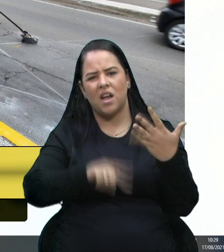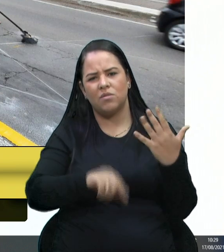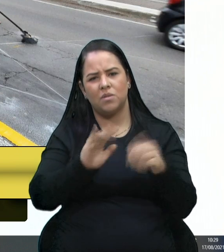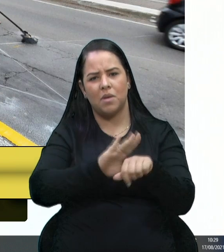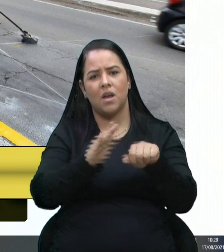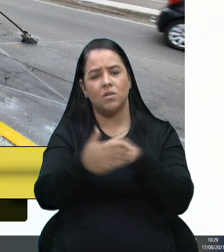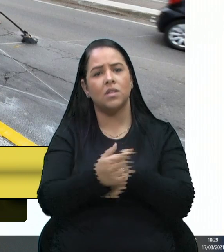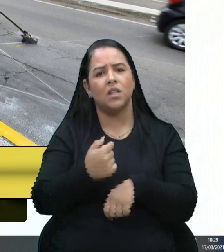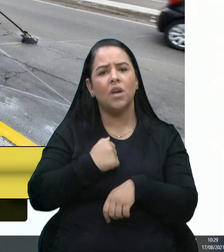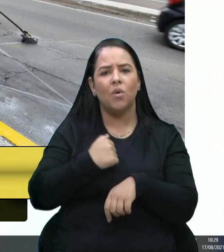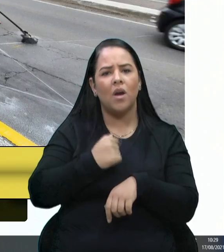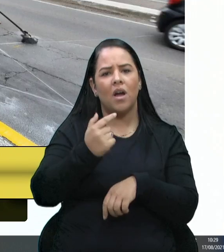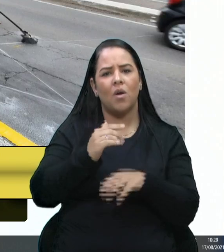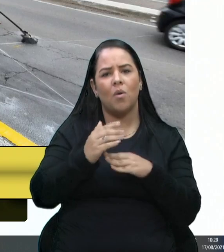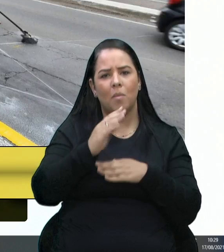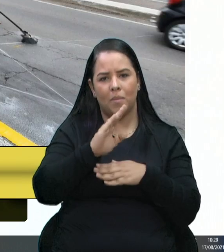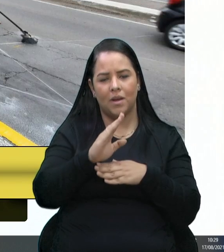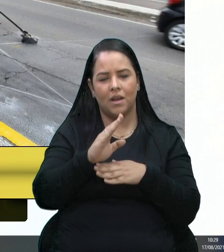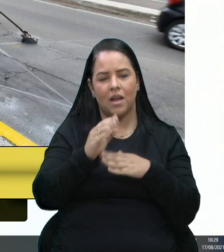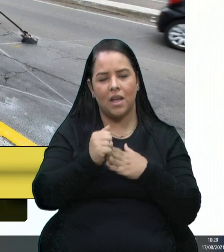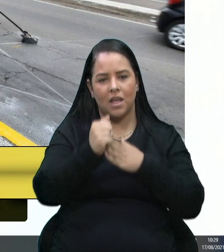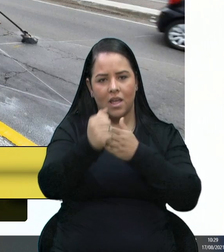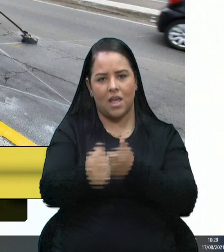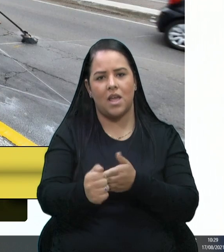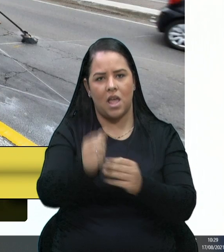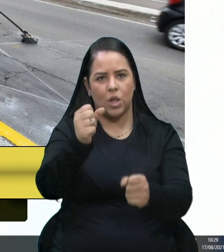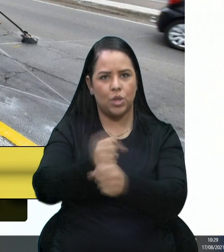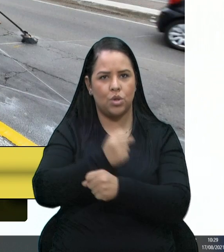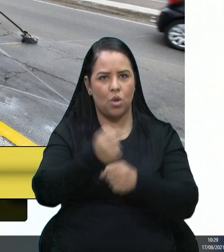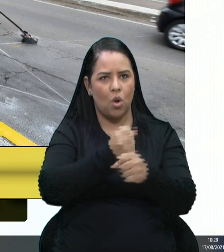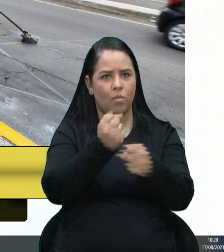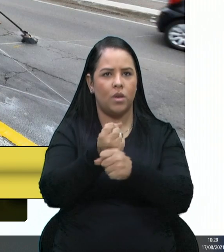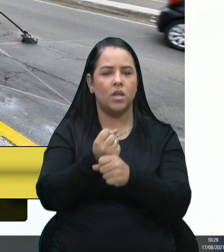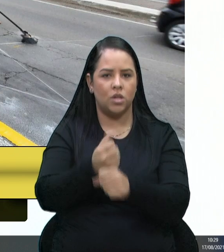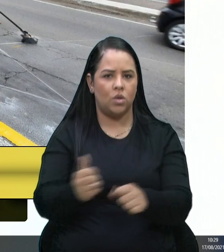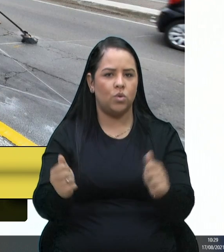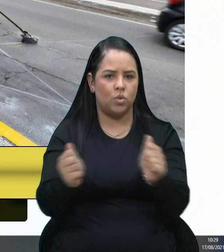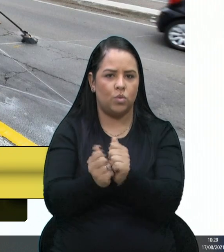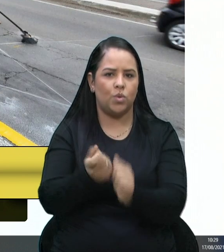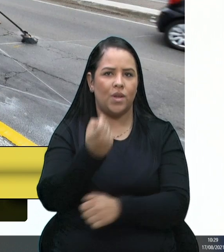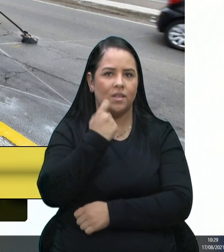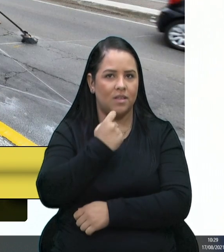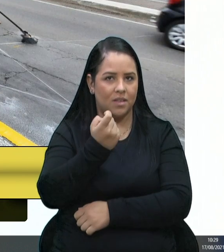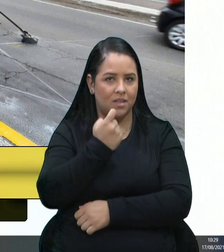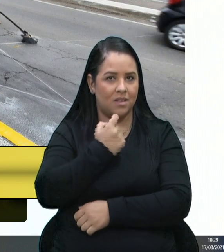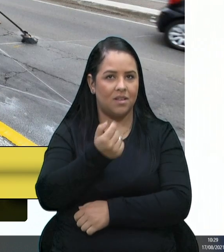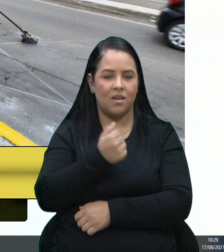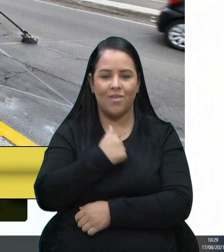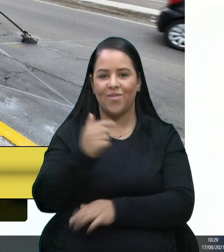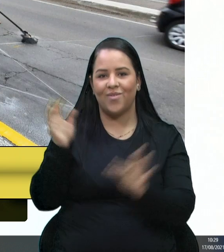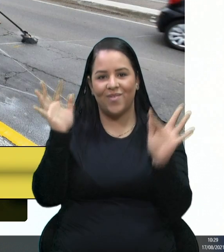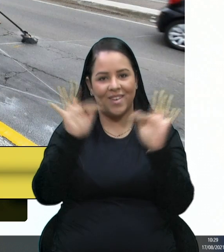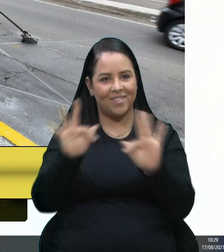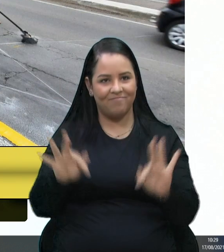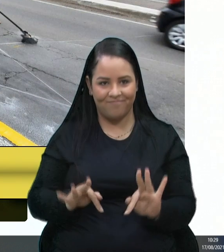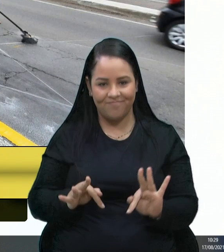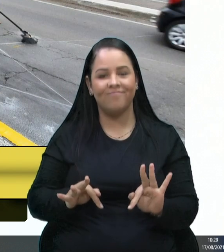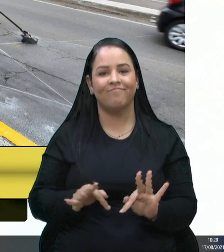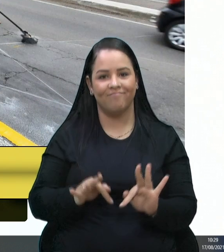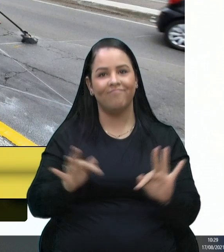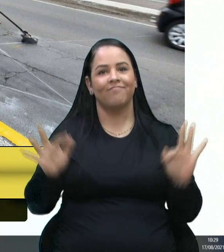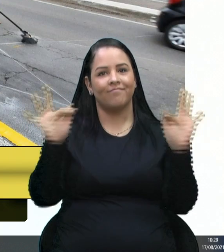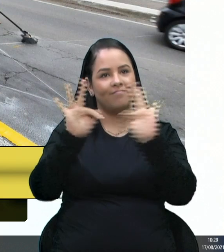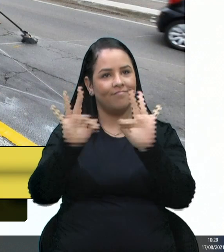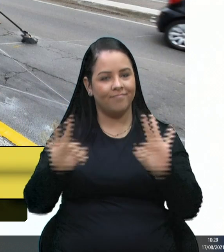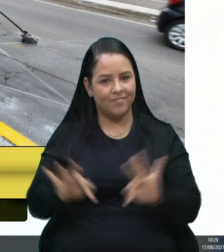obra na sexta-feira, lá com os colaboradores. Então, fico muito contente que as nossas